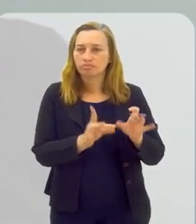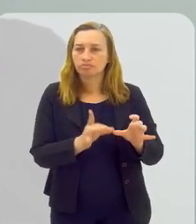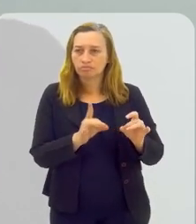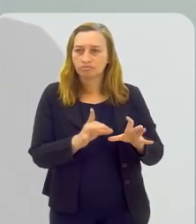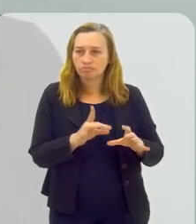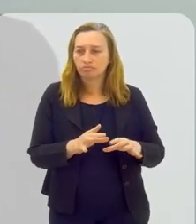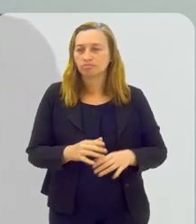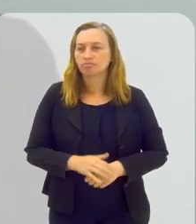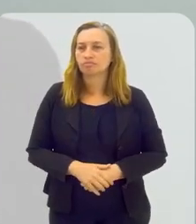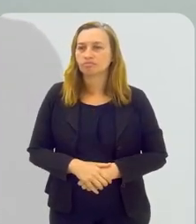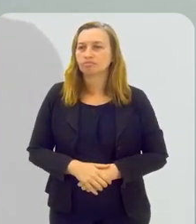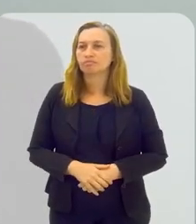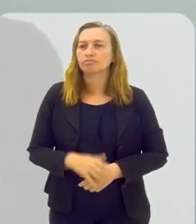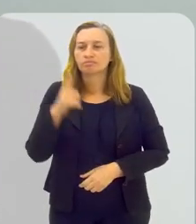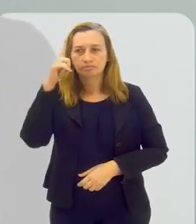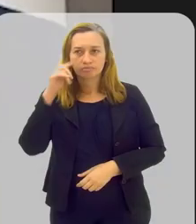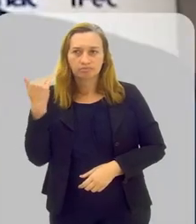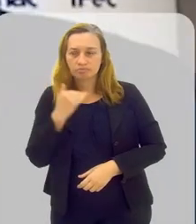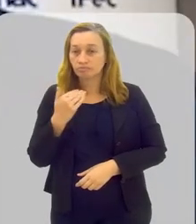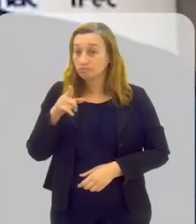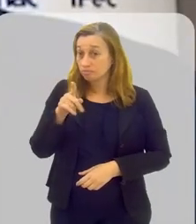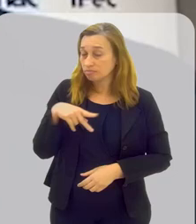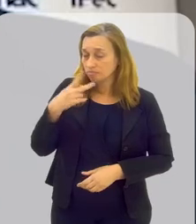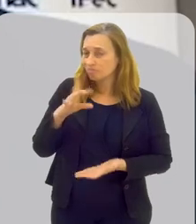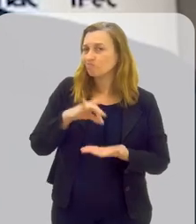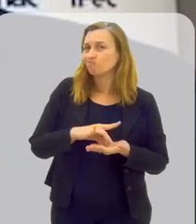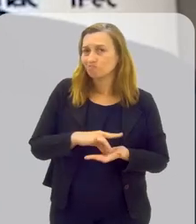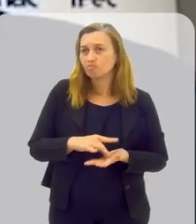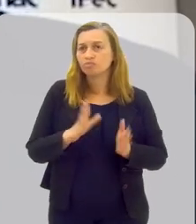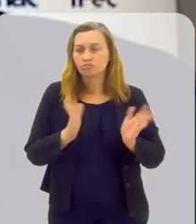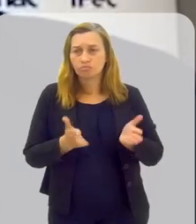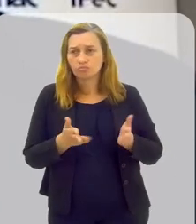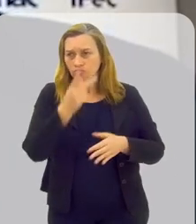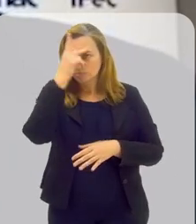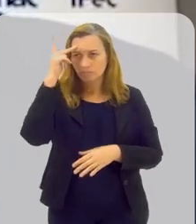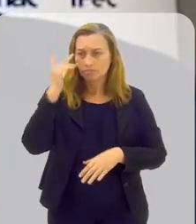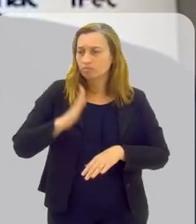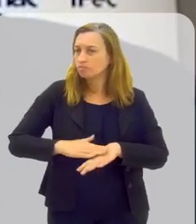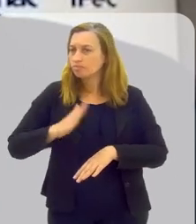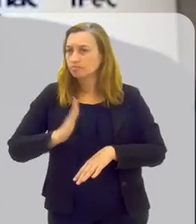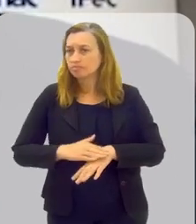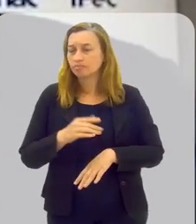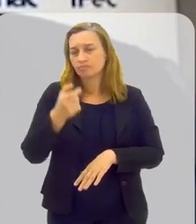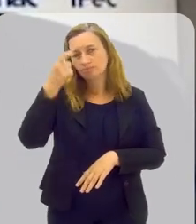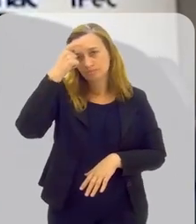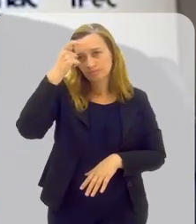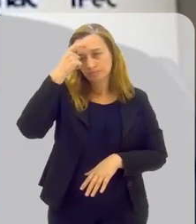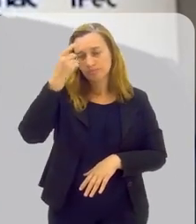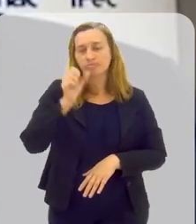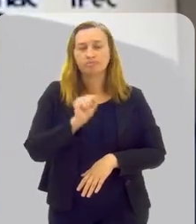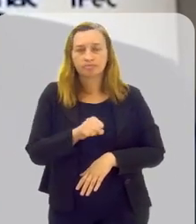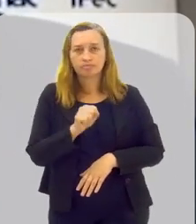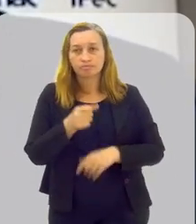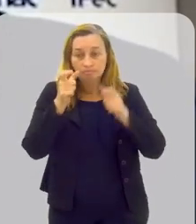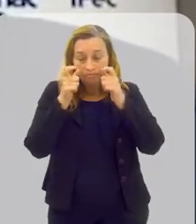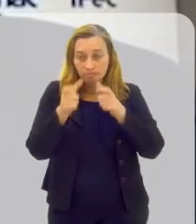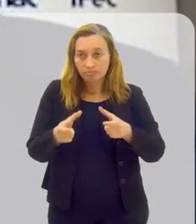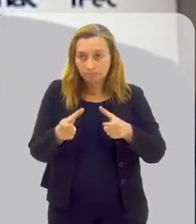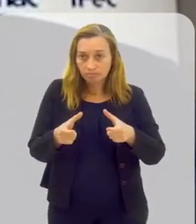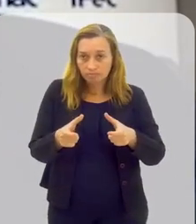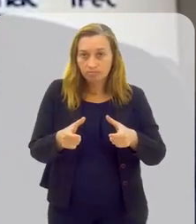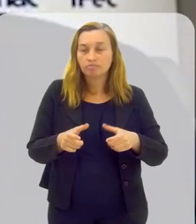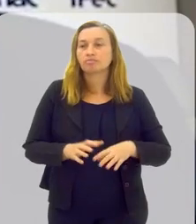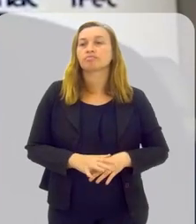comércio para essa tendência. O que você falou é uma realidade. Hoje o consumidor está cada vez mais consciente e atento